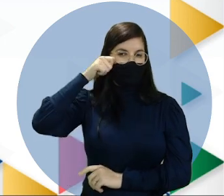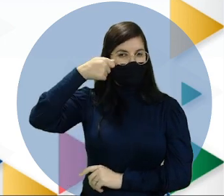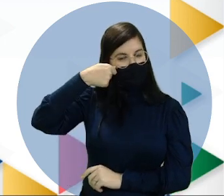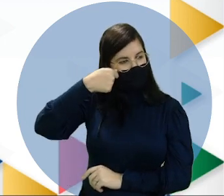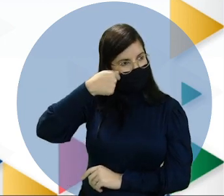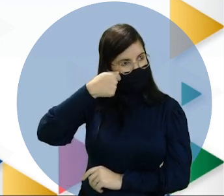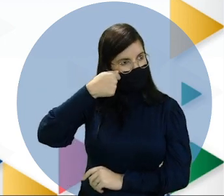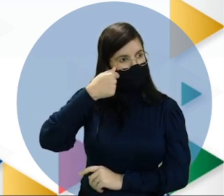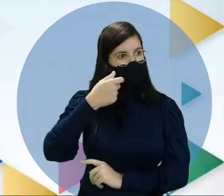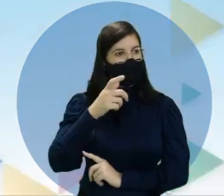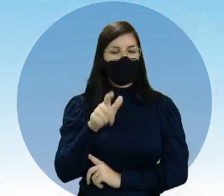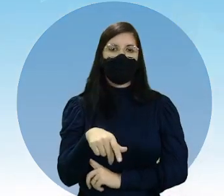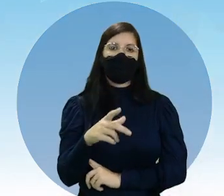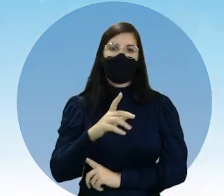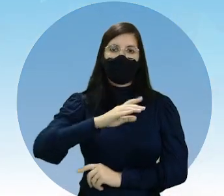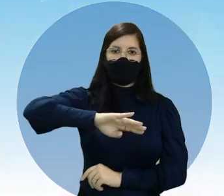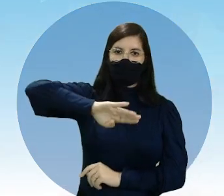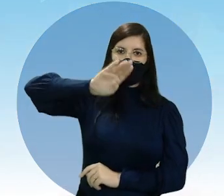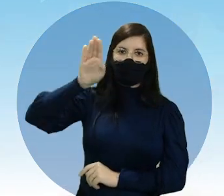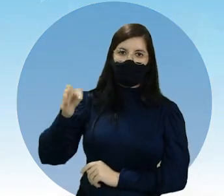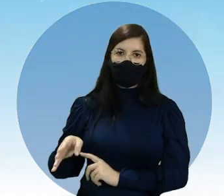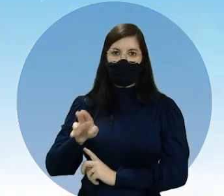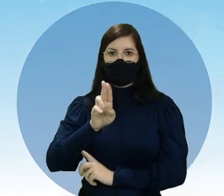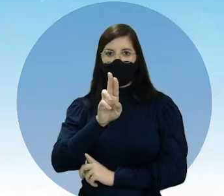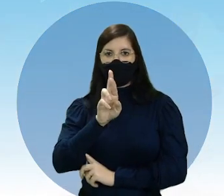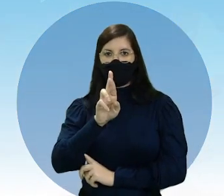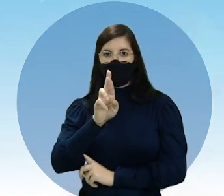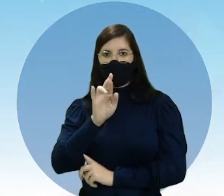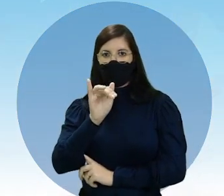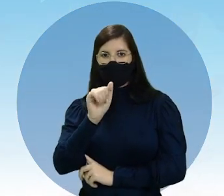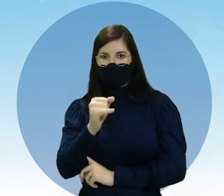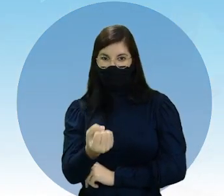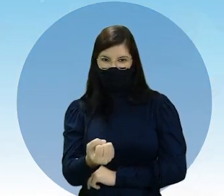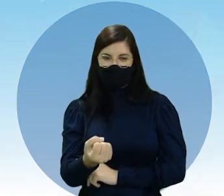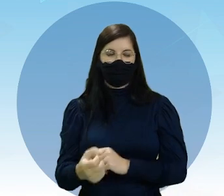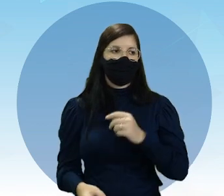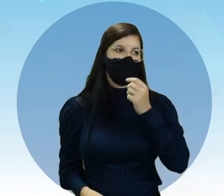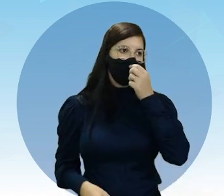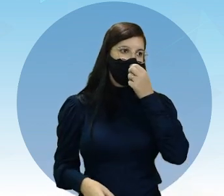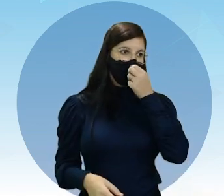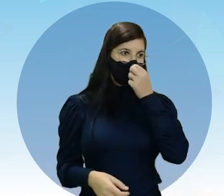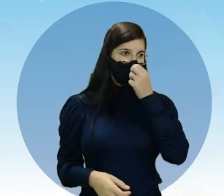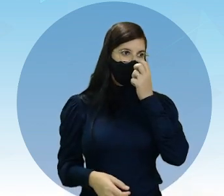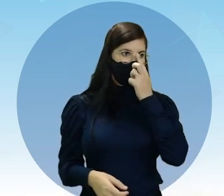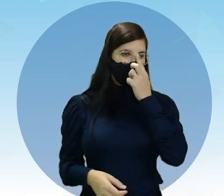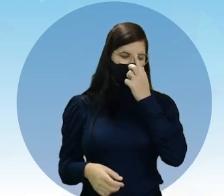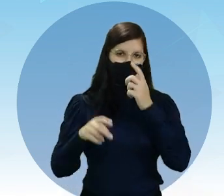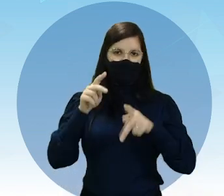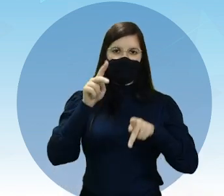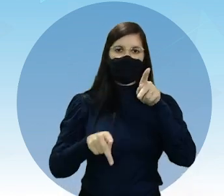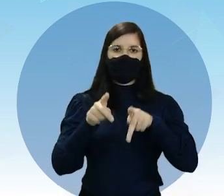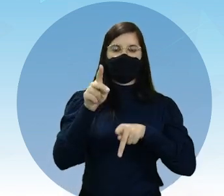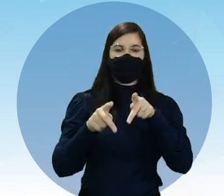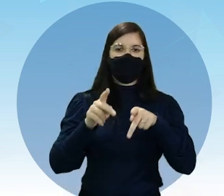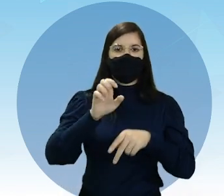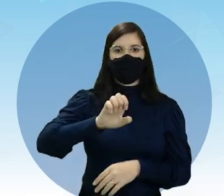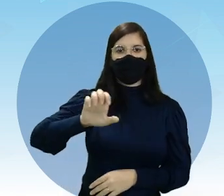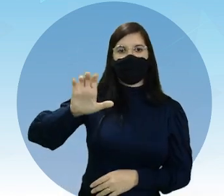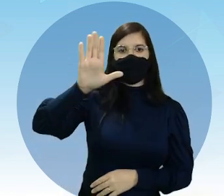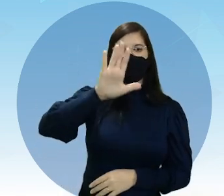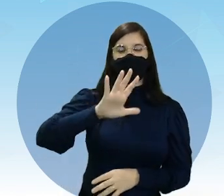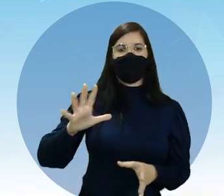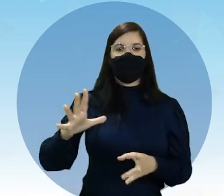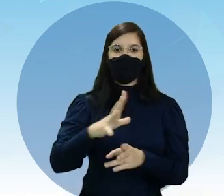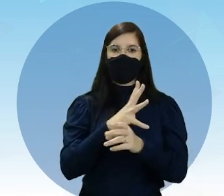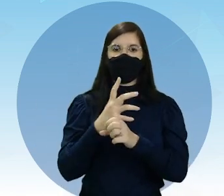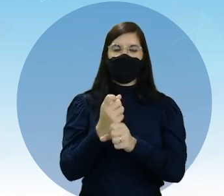e á noroeste, os montes urais. A população aí do continente europeu,